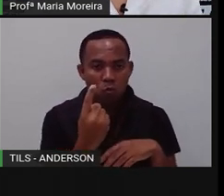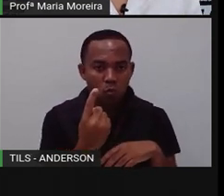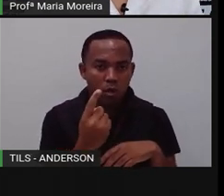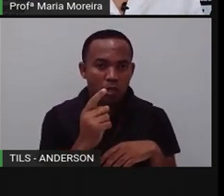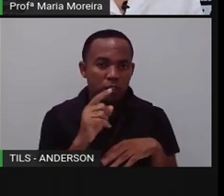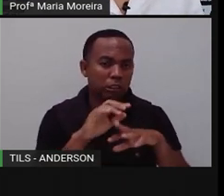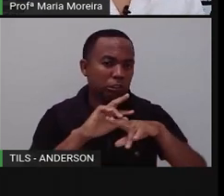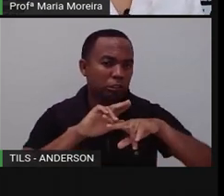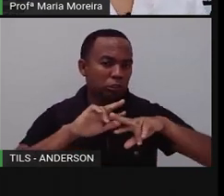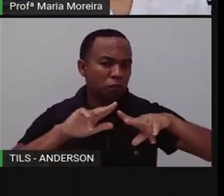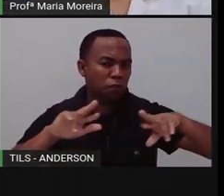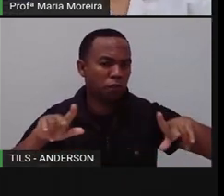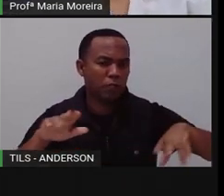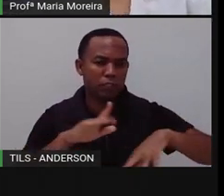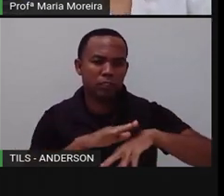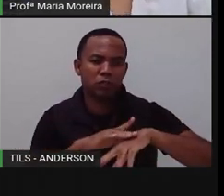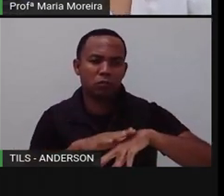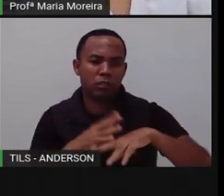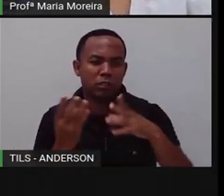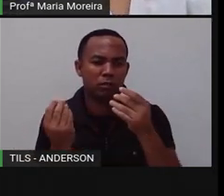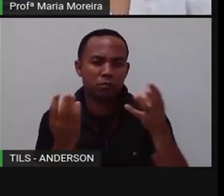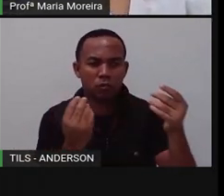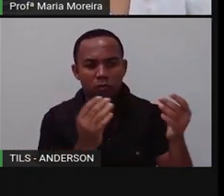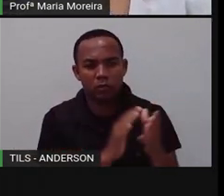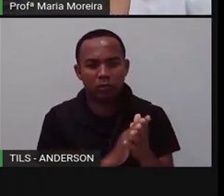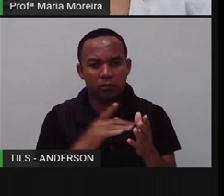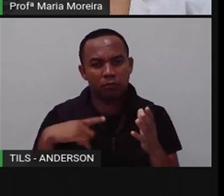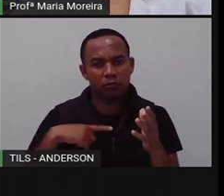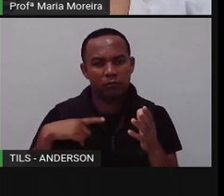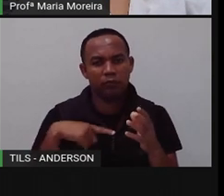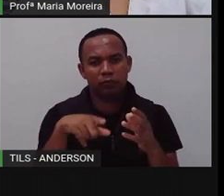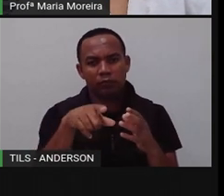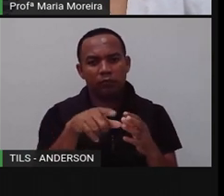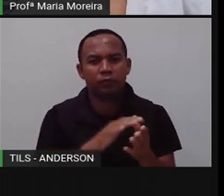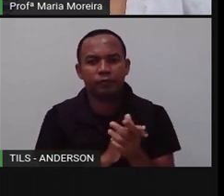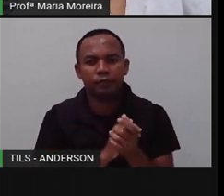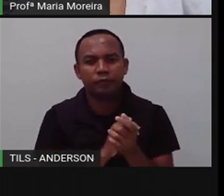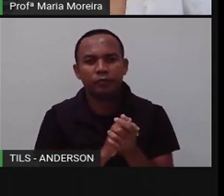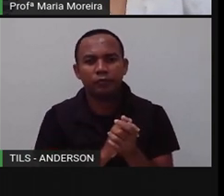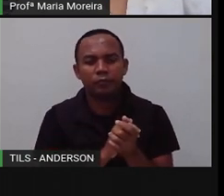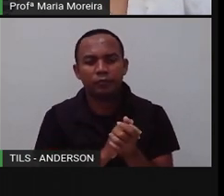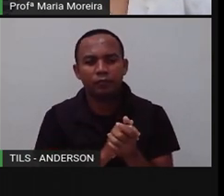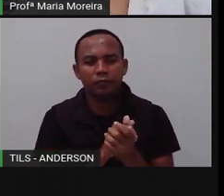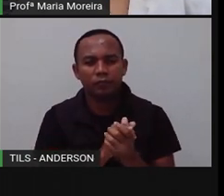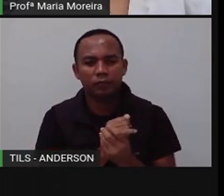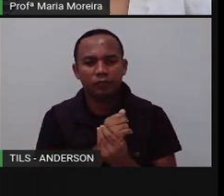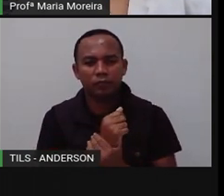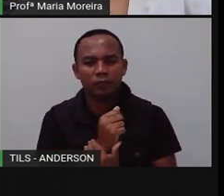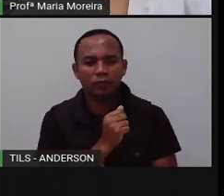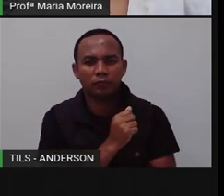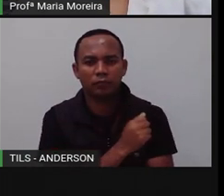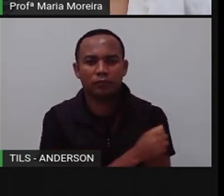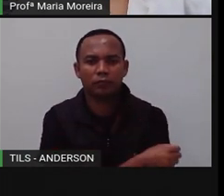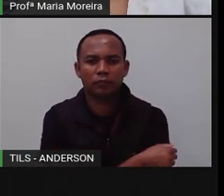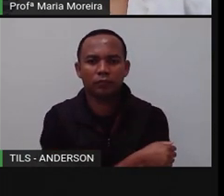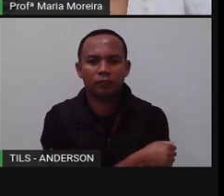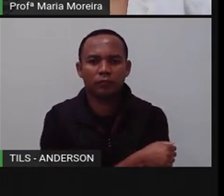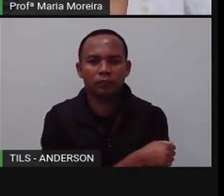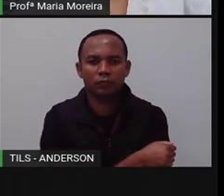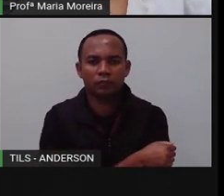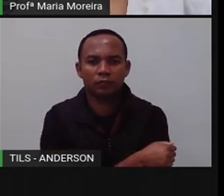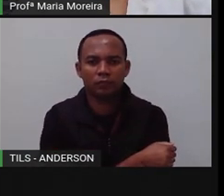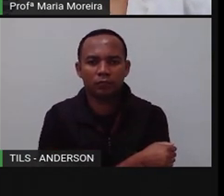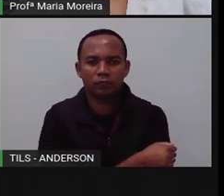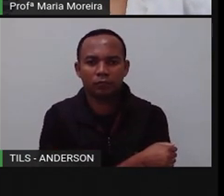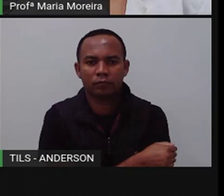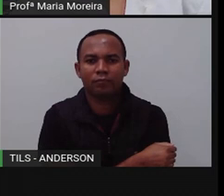Gunha, Zika, Febre Amarela, né? Porque ele inovou no serviço. Ele pegou mais duas aí que ele achou pouco